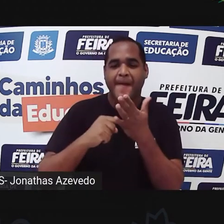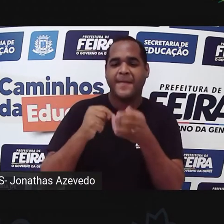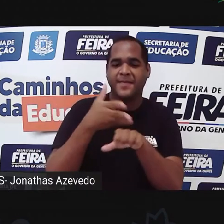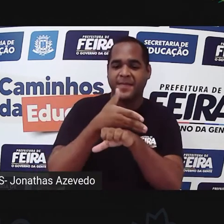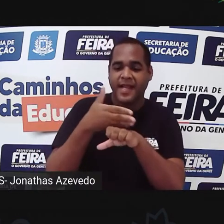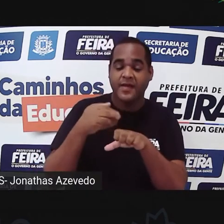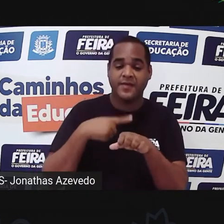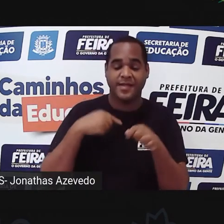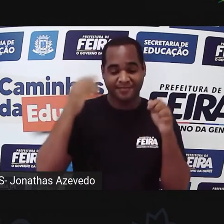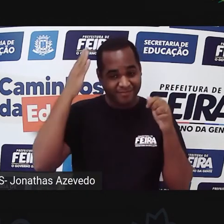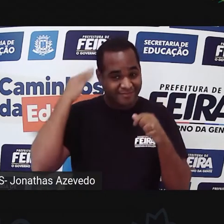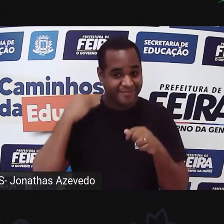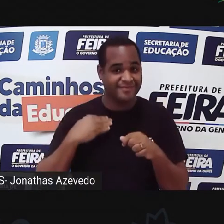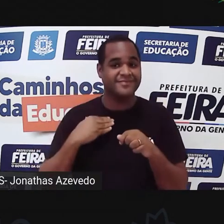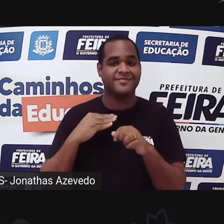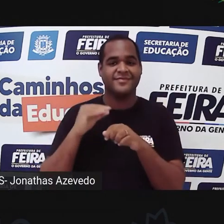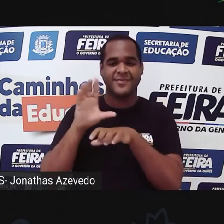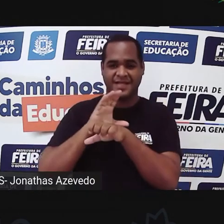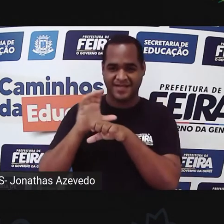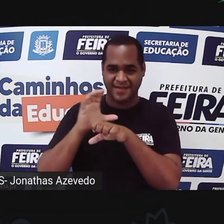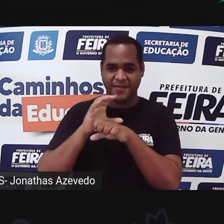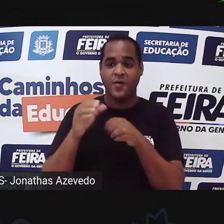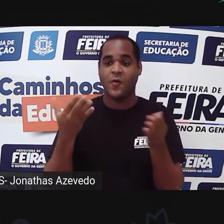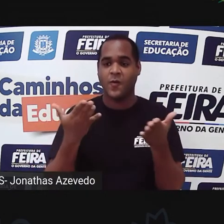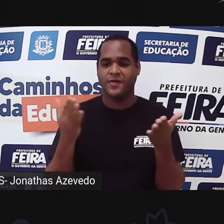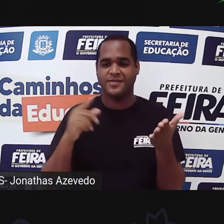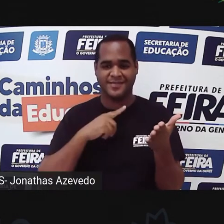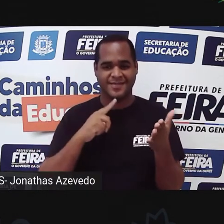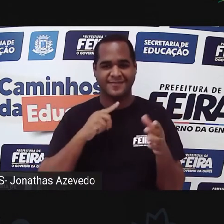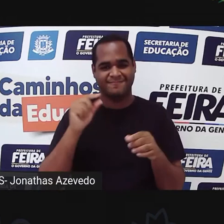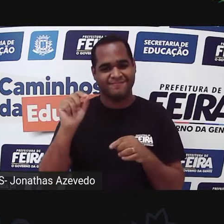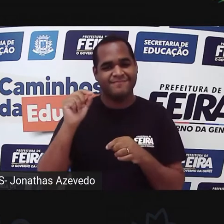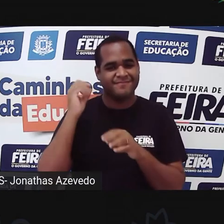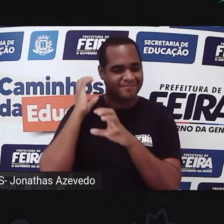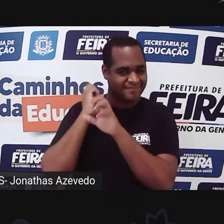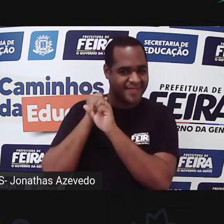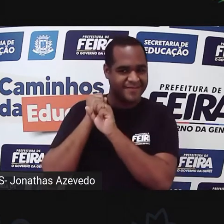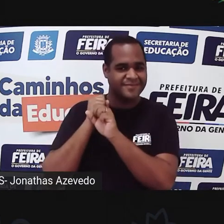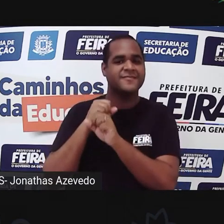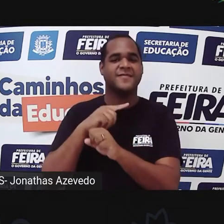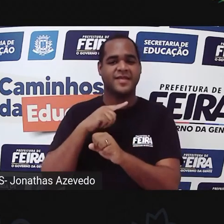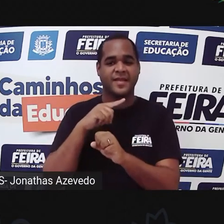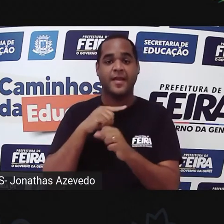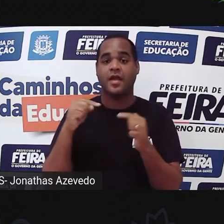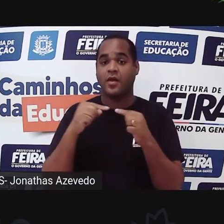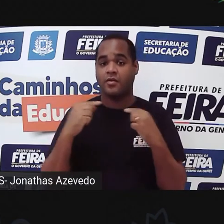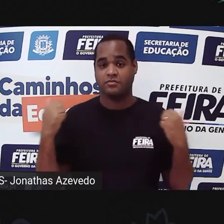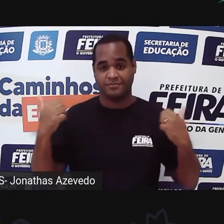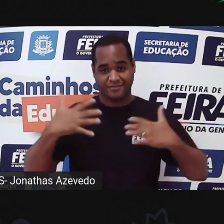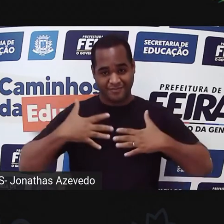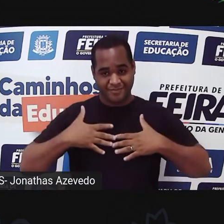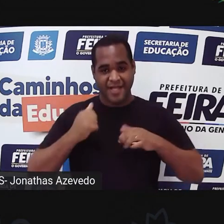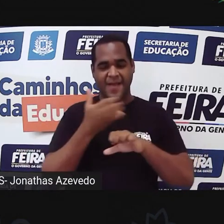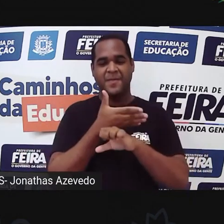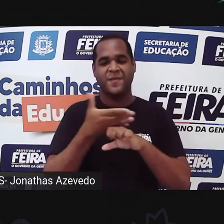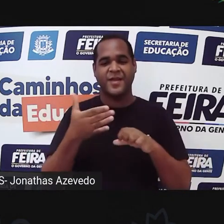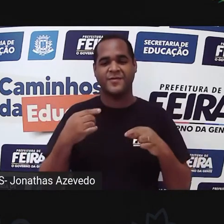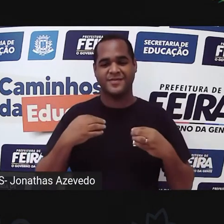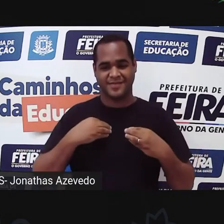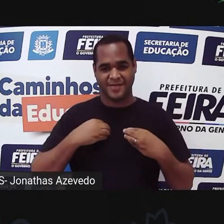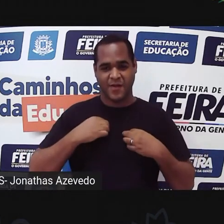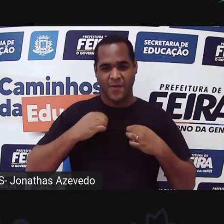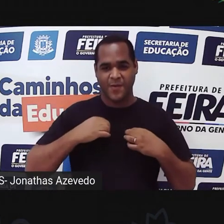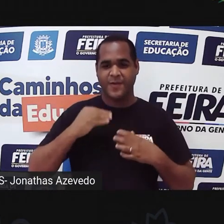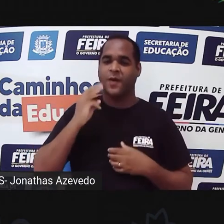escuro um pouco abaixo do ombro. Hoje eles estão parcialmente presos. Estou usando aqui um jaleco branco e por dentro tem uma blusa rosa